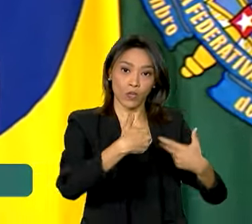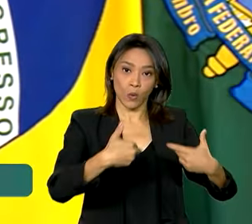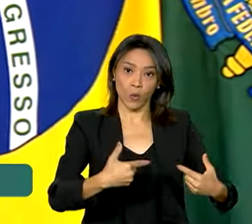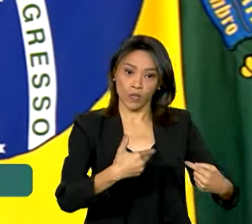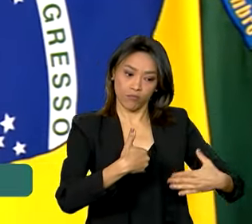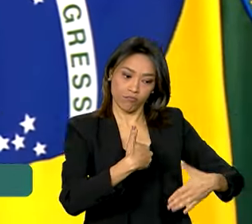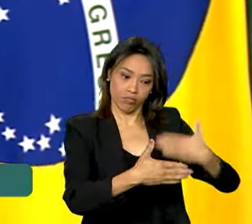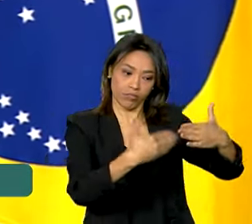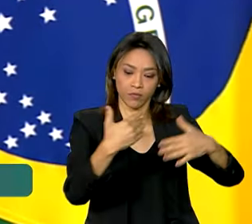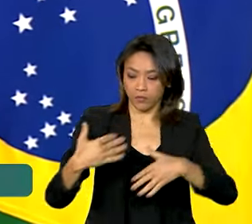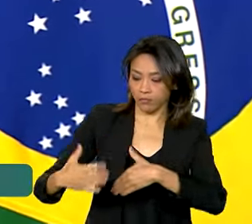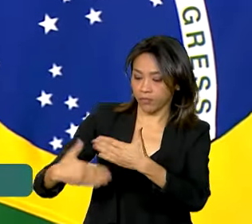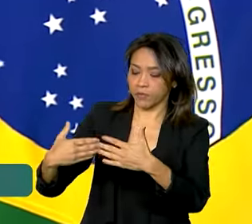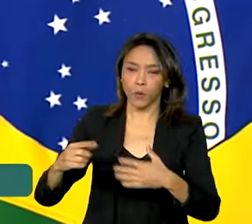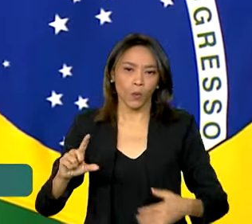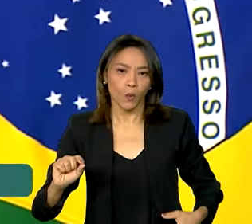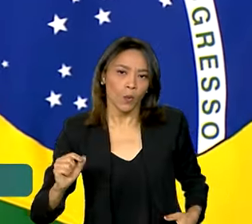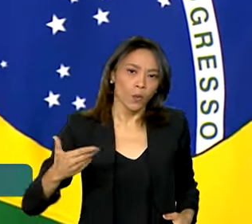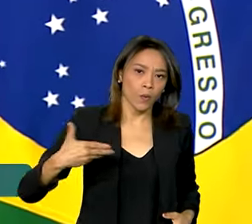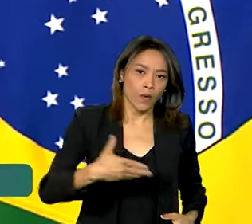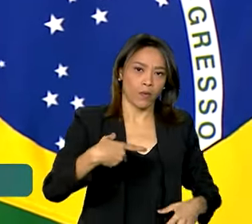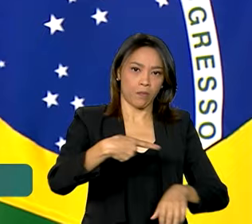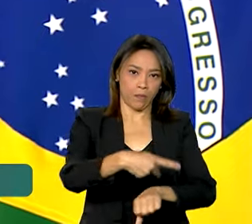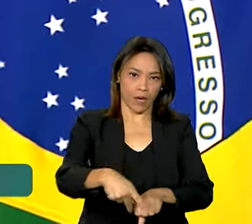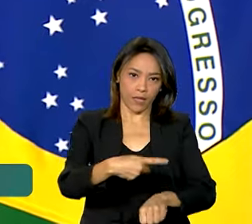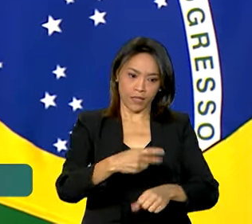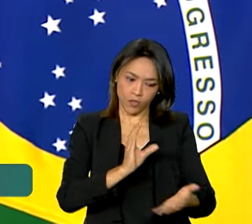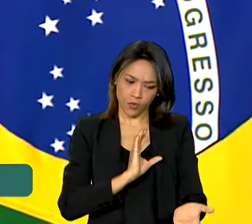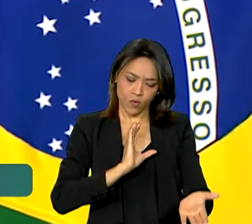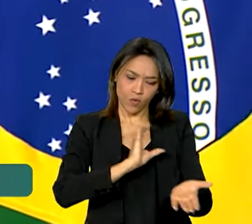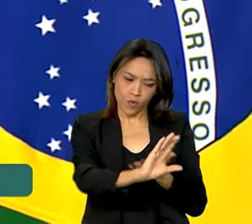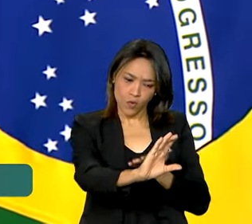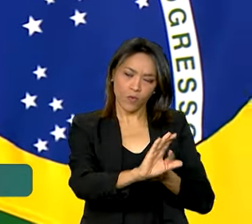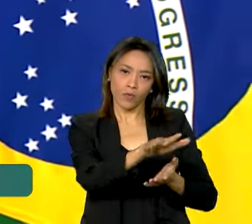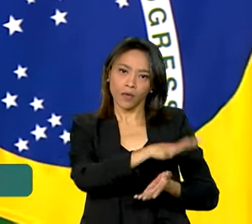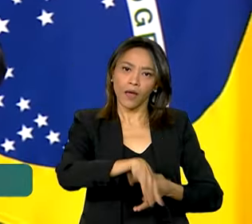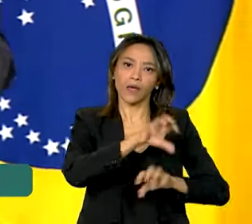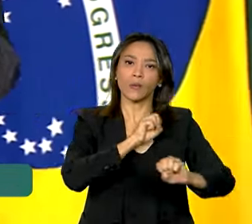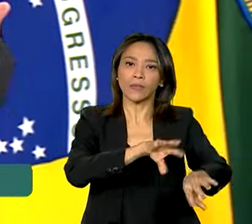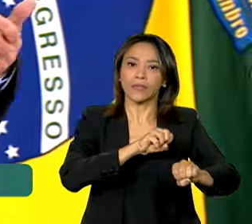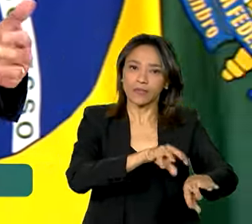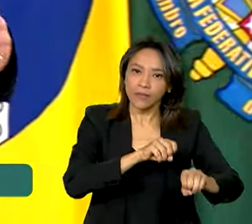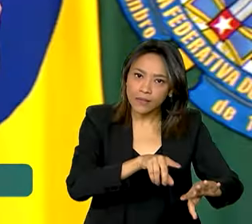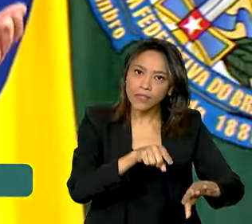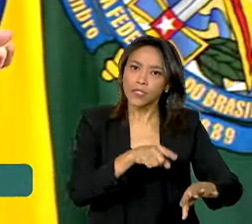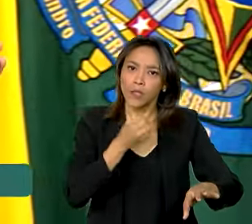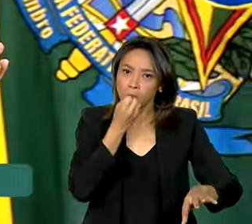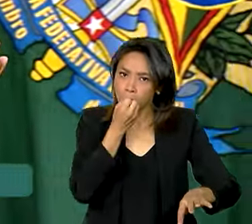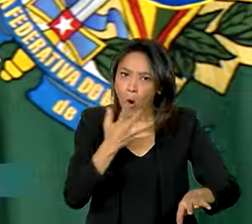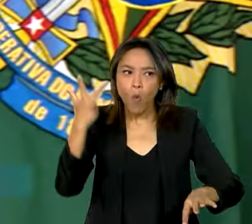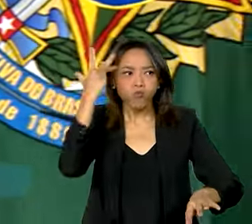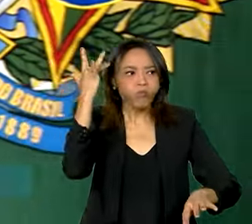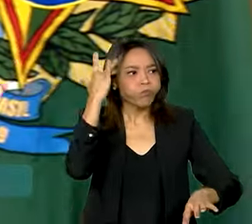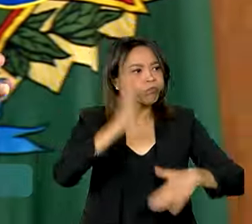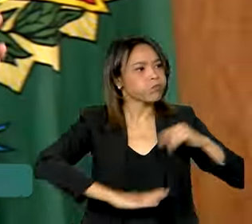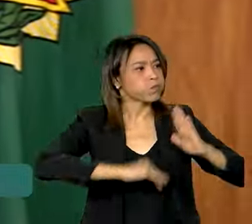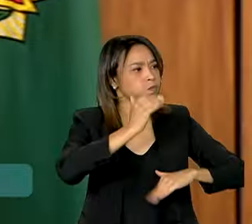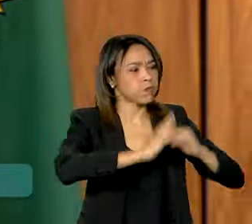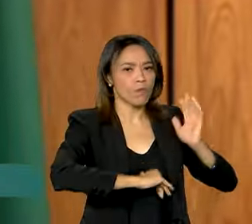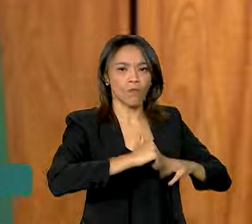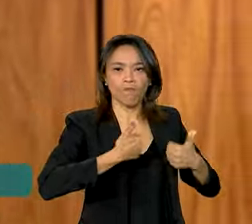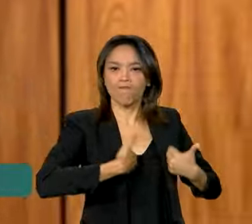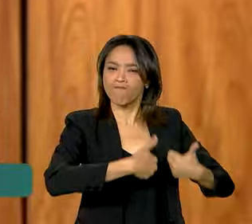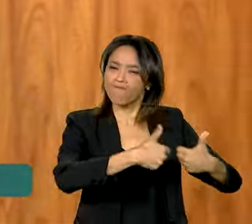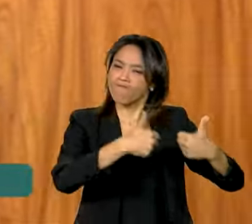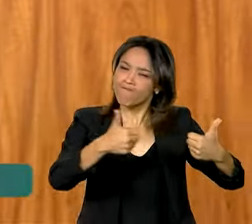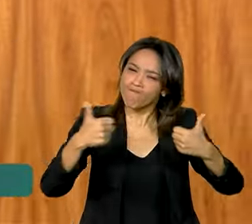desenvolver. É um país fazer investimentos em educação e ter altamente mão de obra qualificada, ter uma